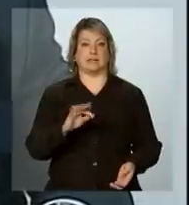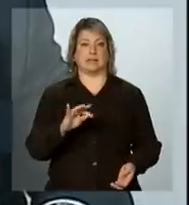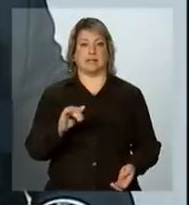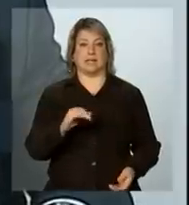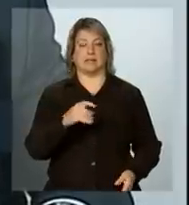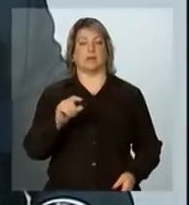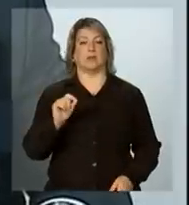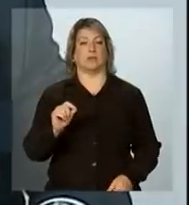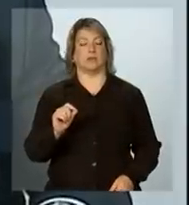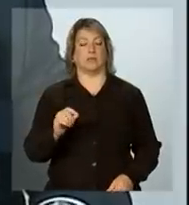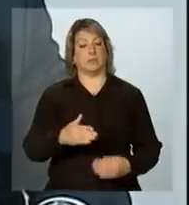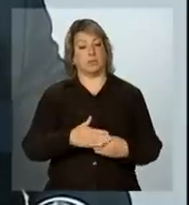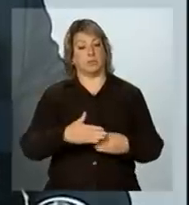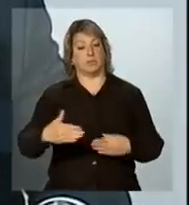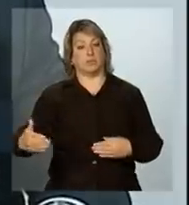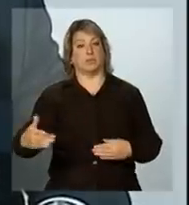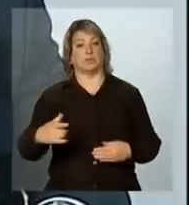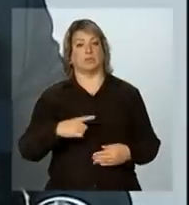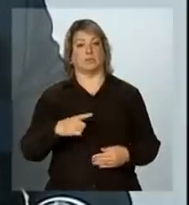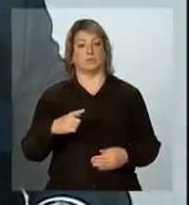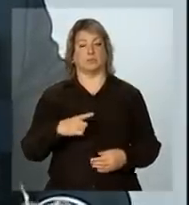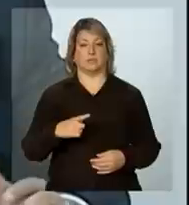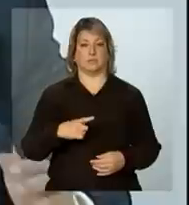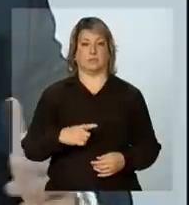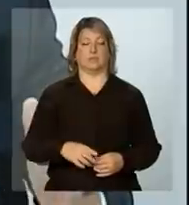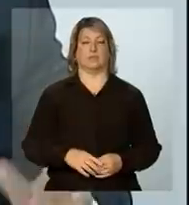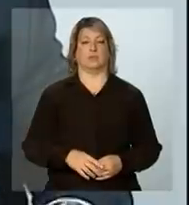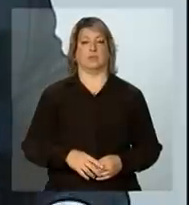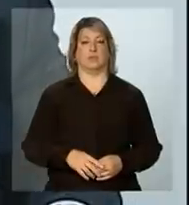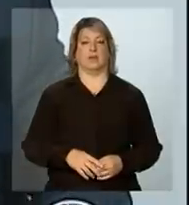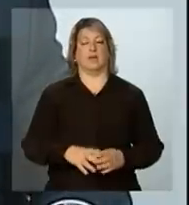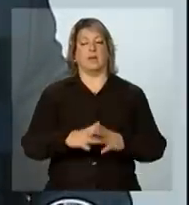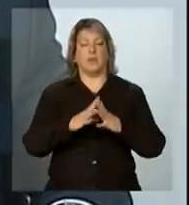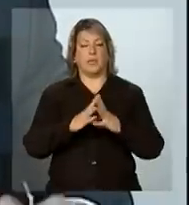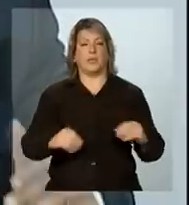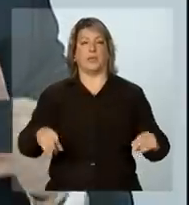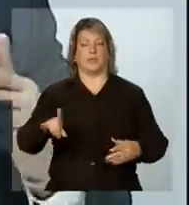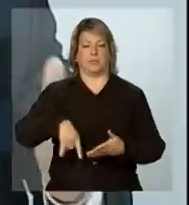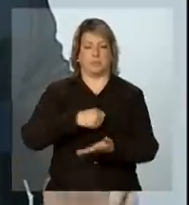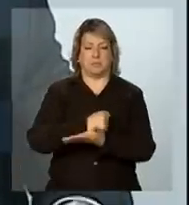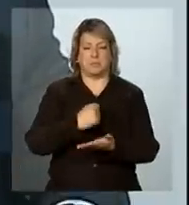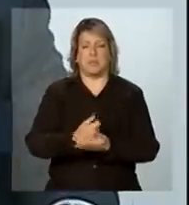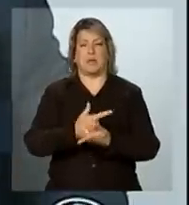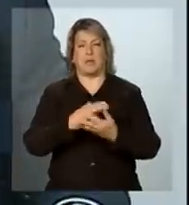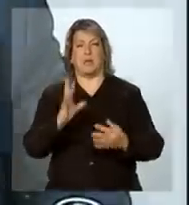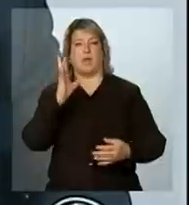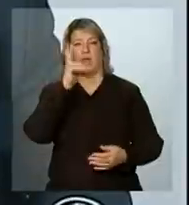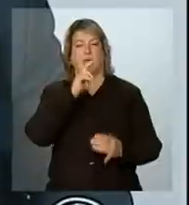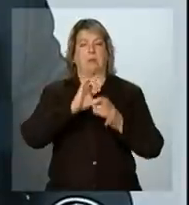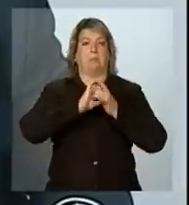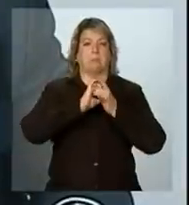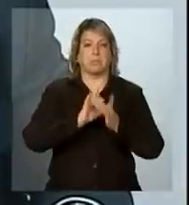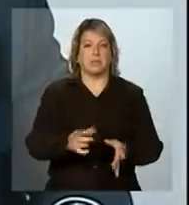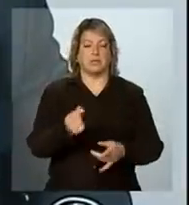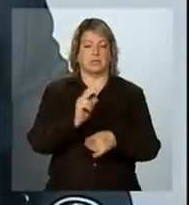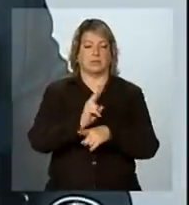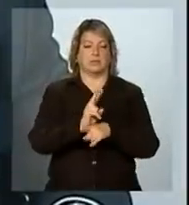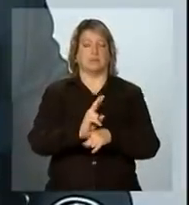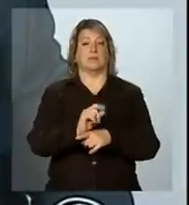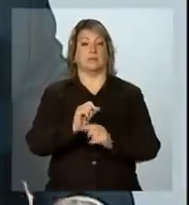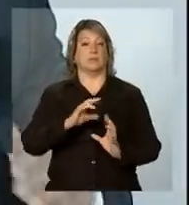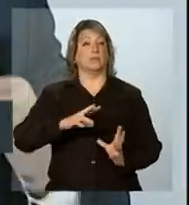essa grande burocracia que existe de você liberar um empréstimo